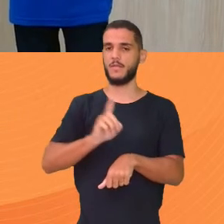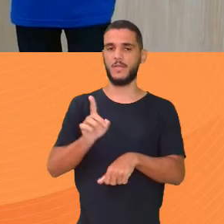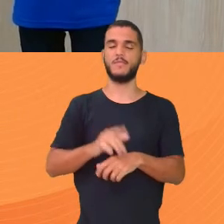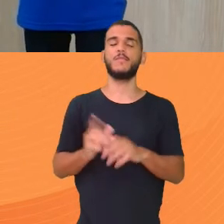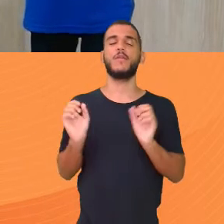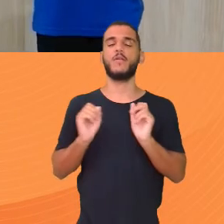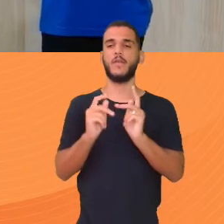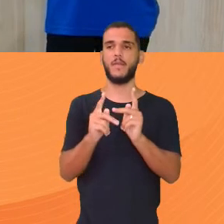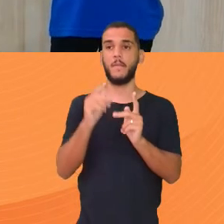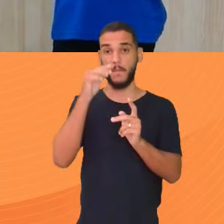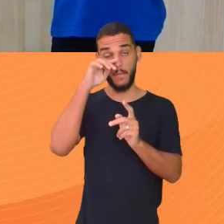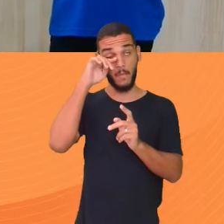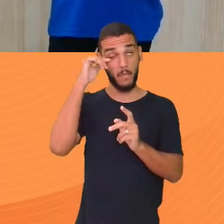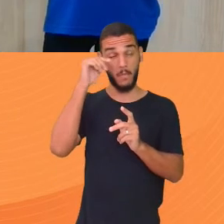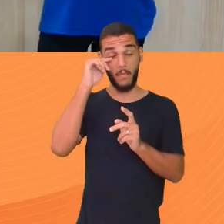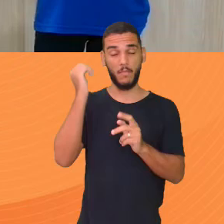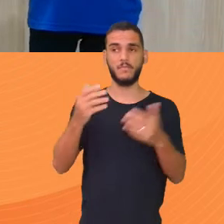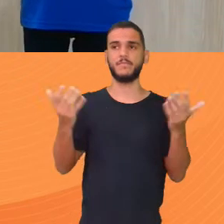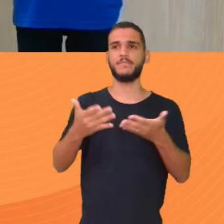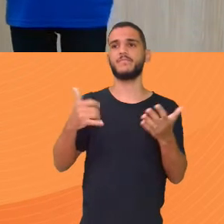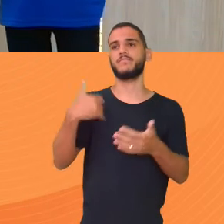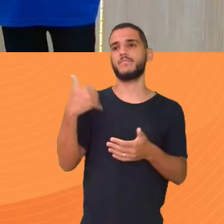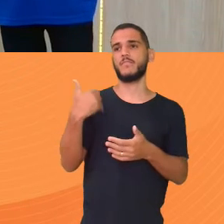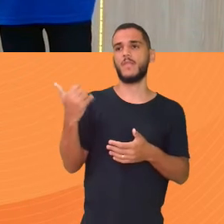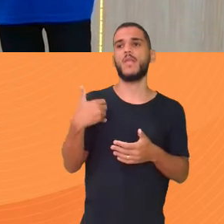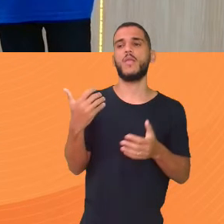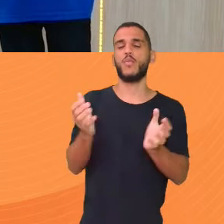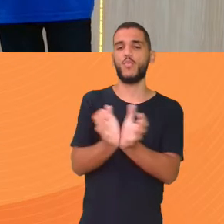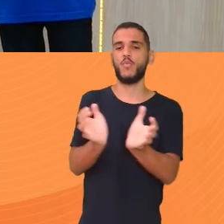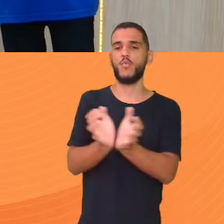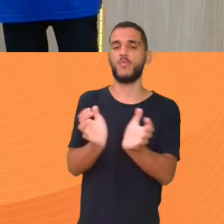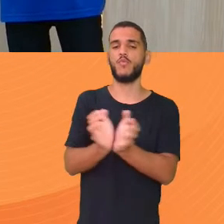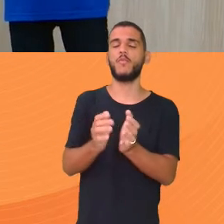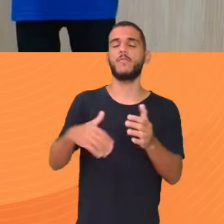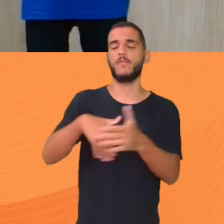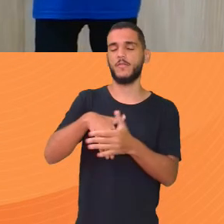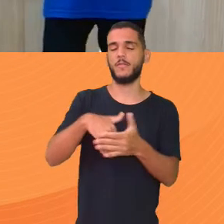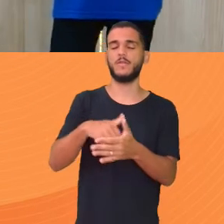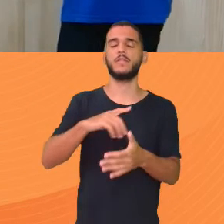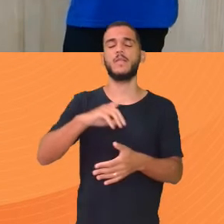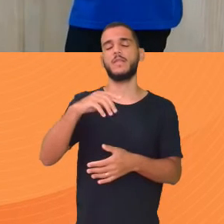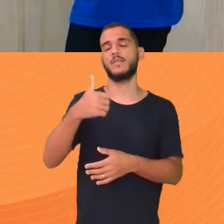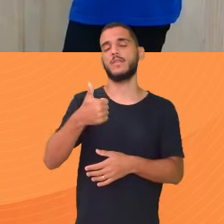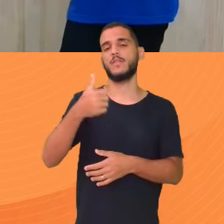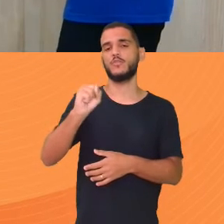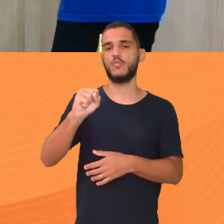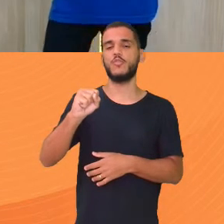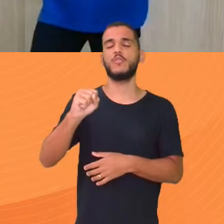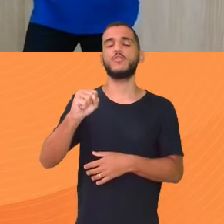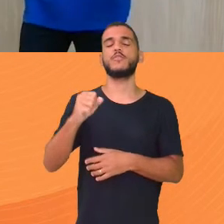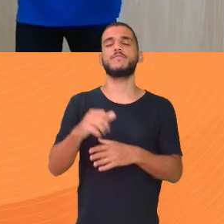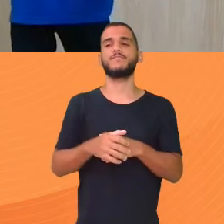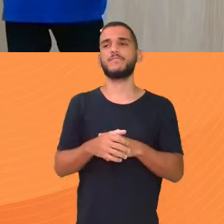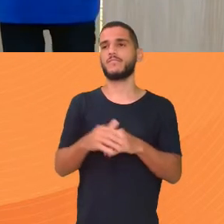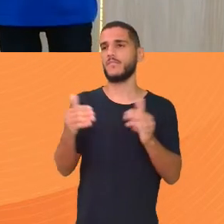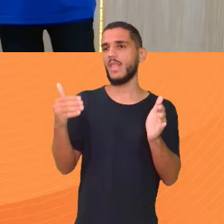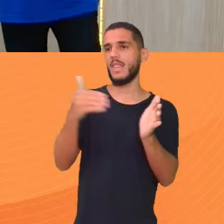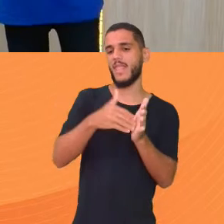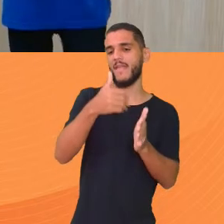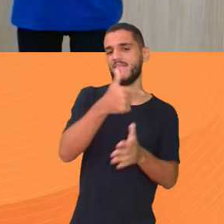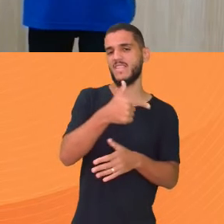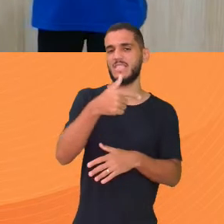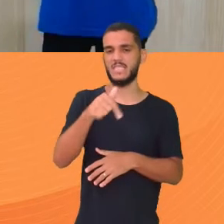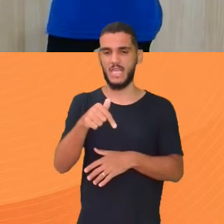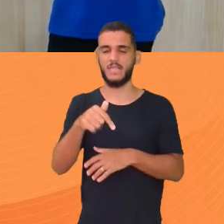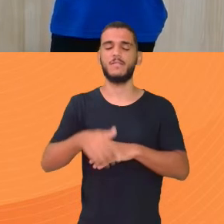Mas bora lá Perceber Aqui estão as idades Dos times de futebol Eu tenho 18 19 19 20 21